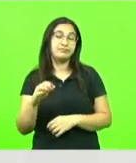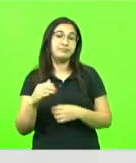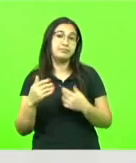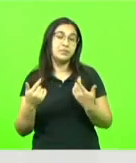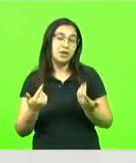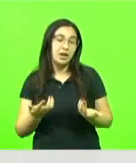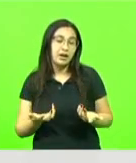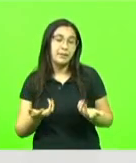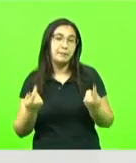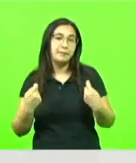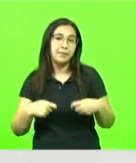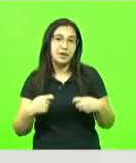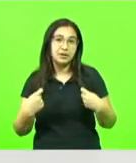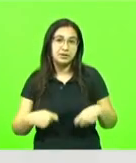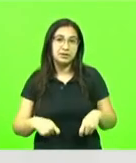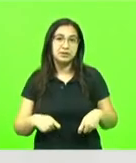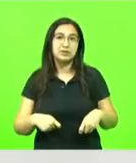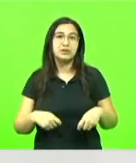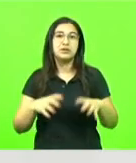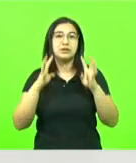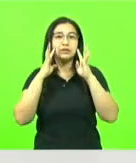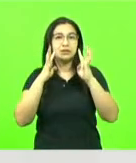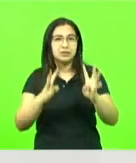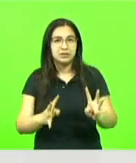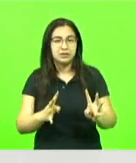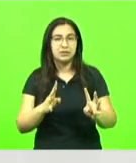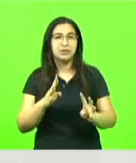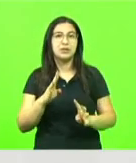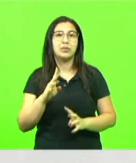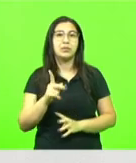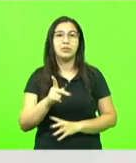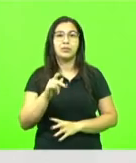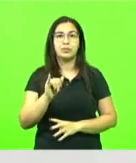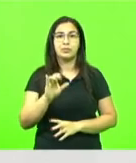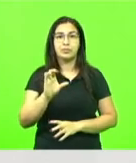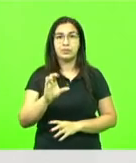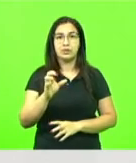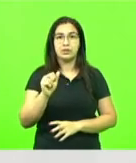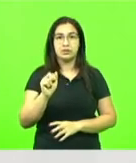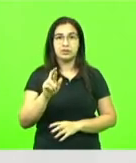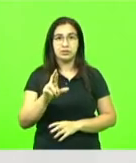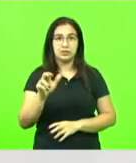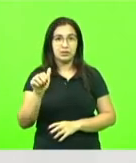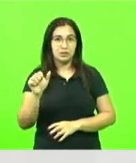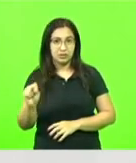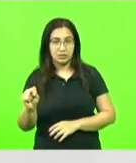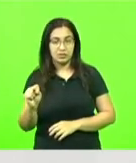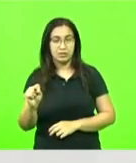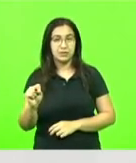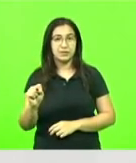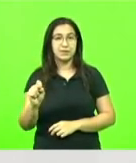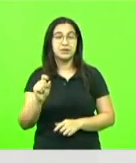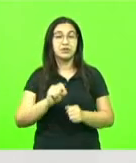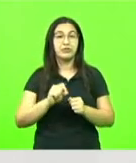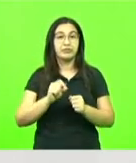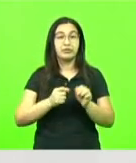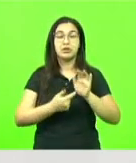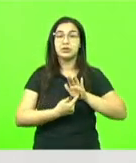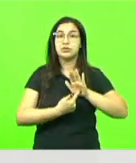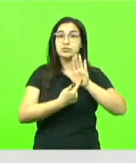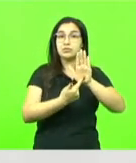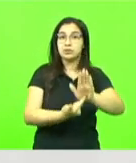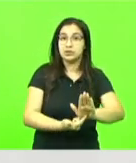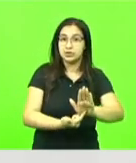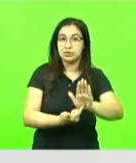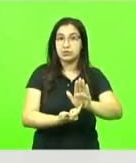reforço à cidade de Balneário Pissarra, de forma bem específica, ao bairro Itacolomi. Está sendo feita uma indicação para que